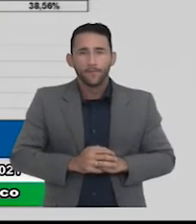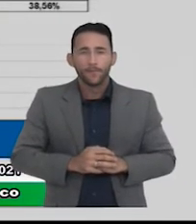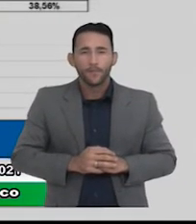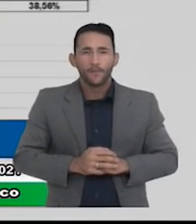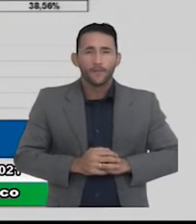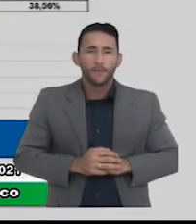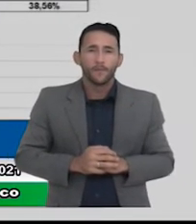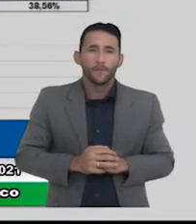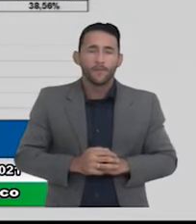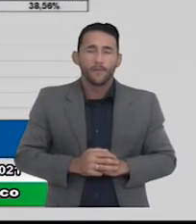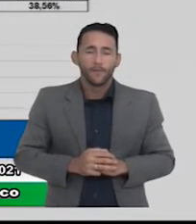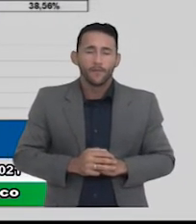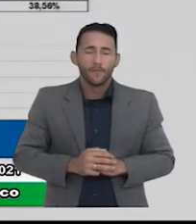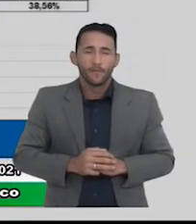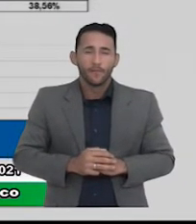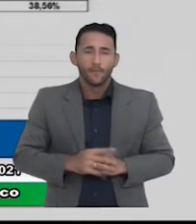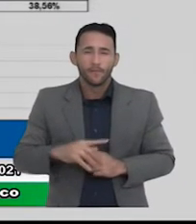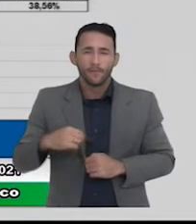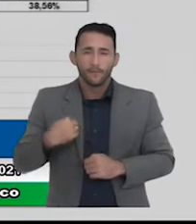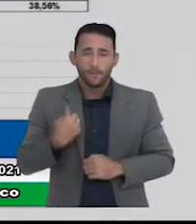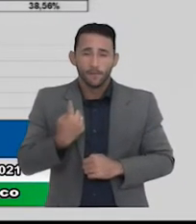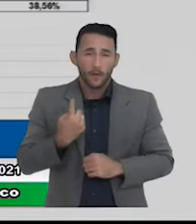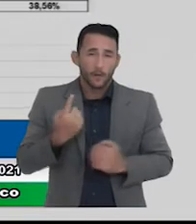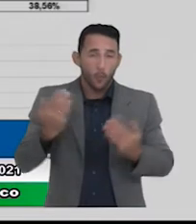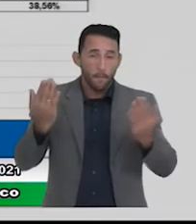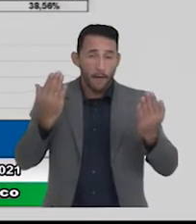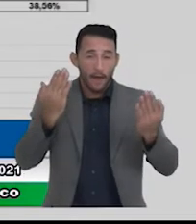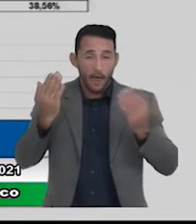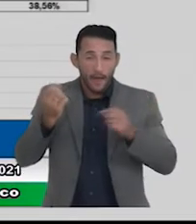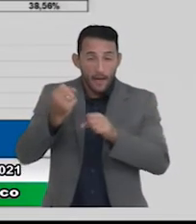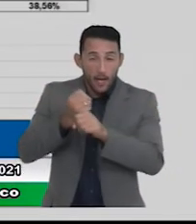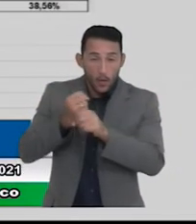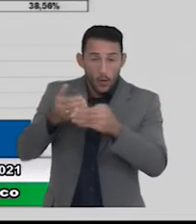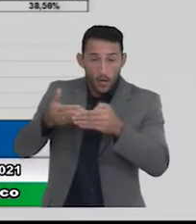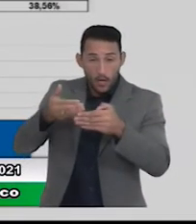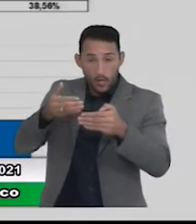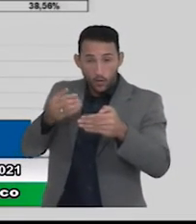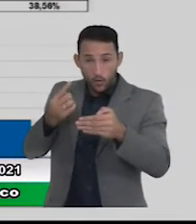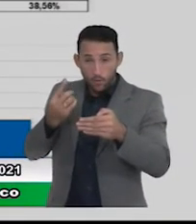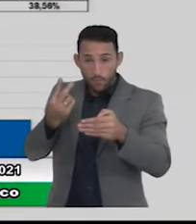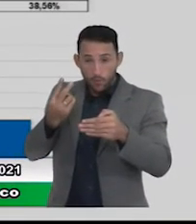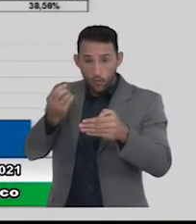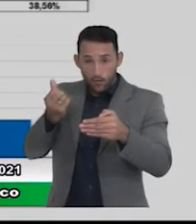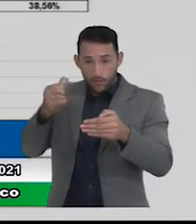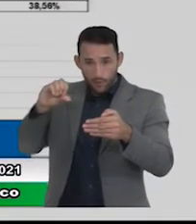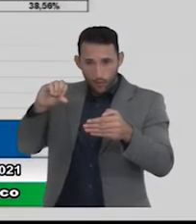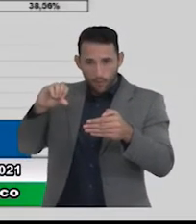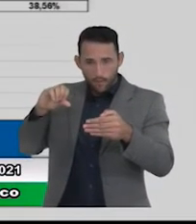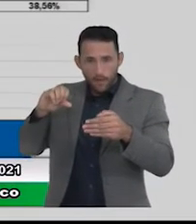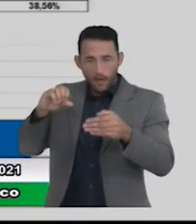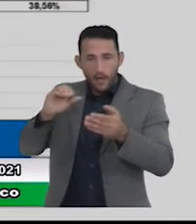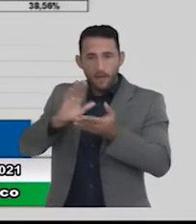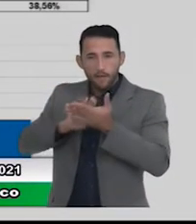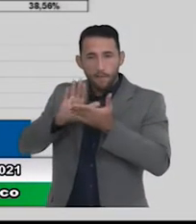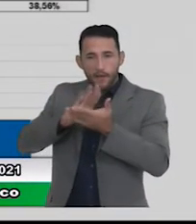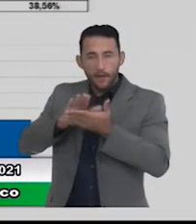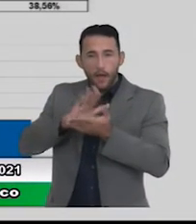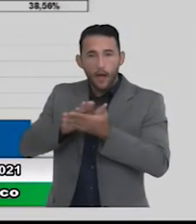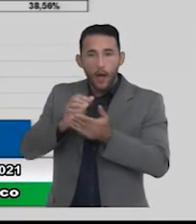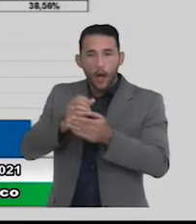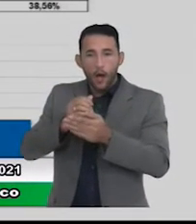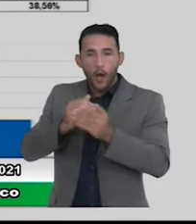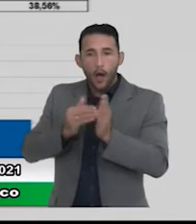a gente em relação a 2019 a despesa ela aumentou 22